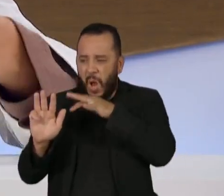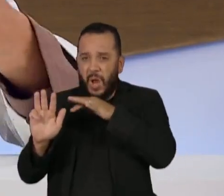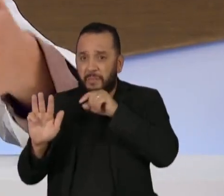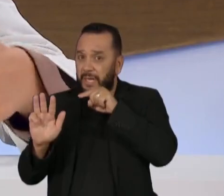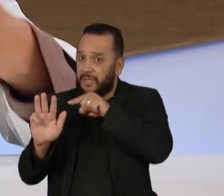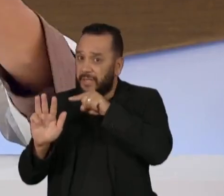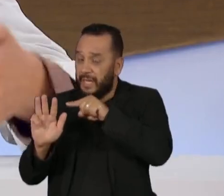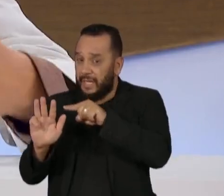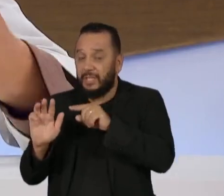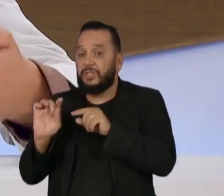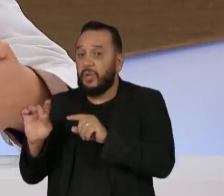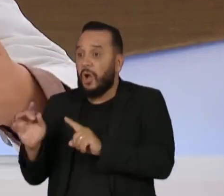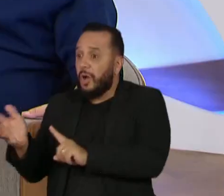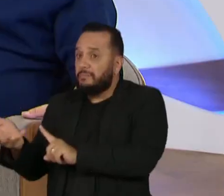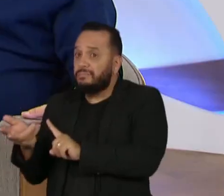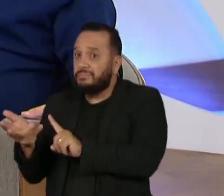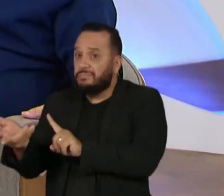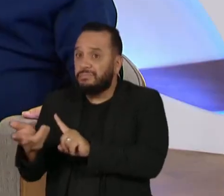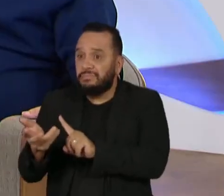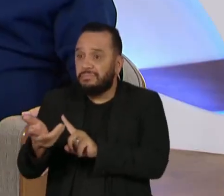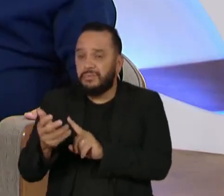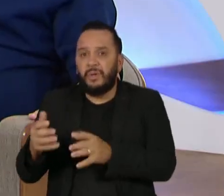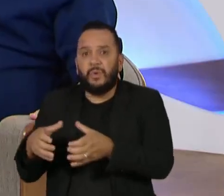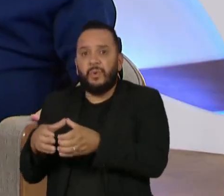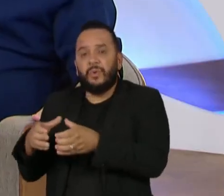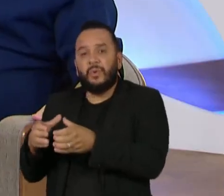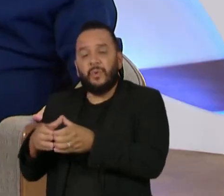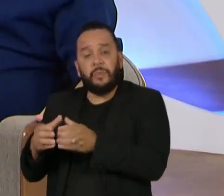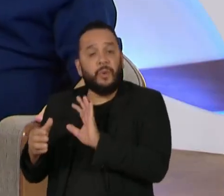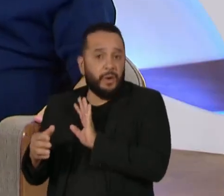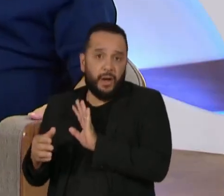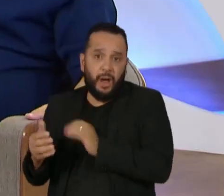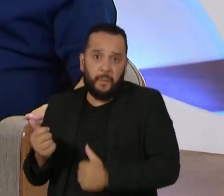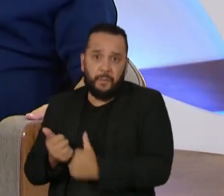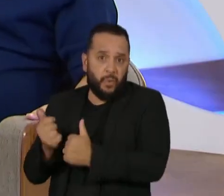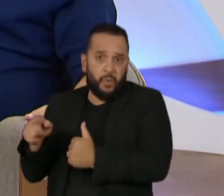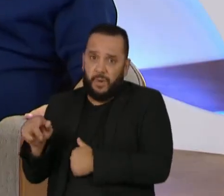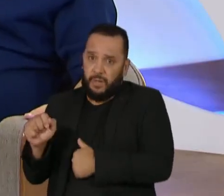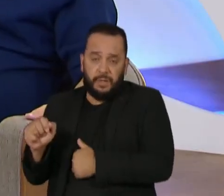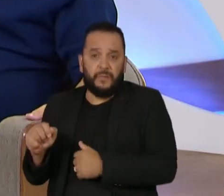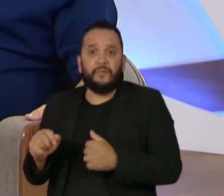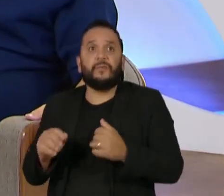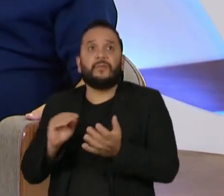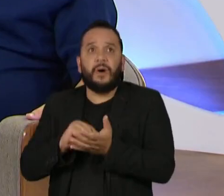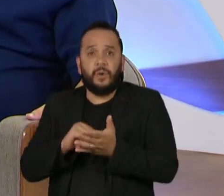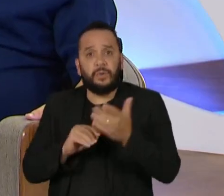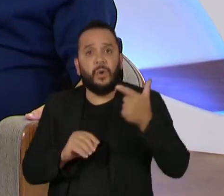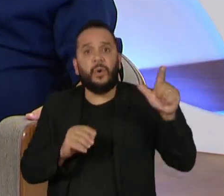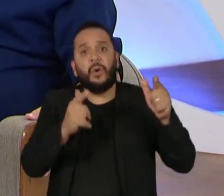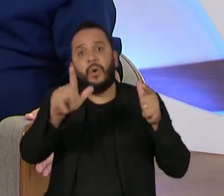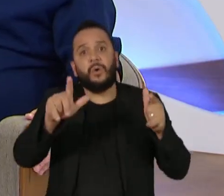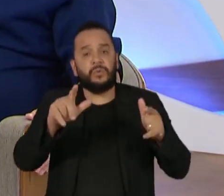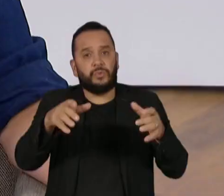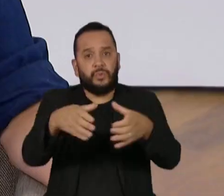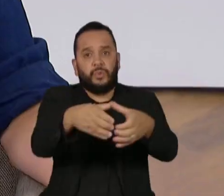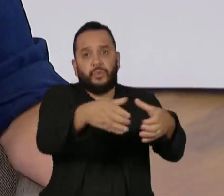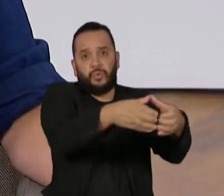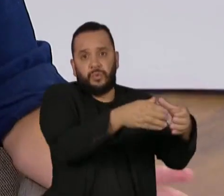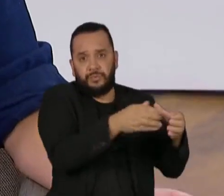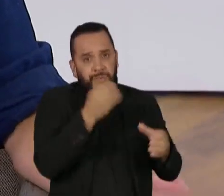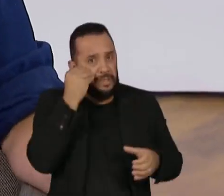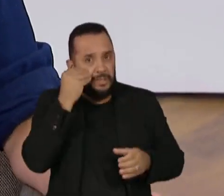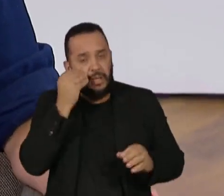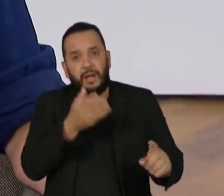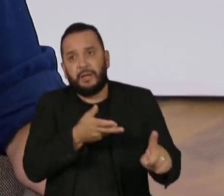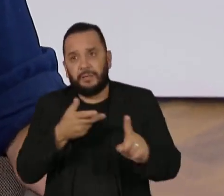apoio e para reforçar esses apoios, ou você acha que não? Eu acho que você tem razão, eu só acho assim,